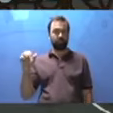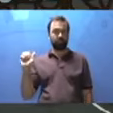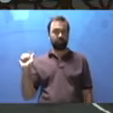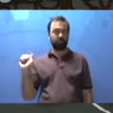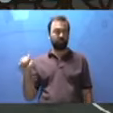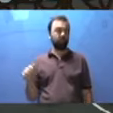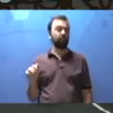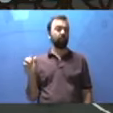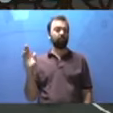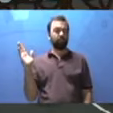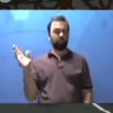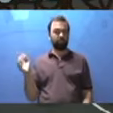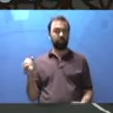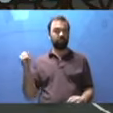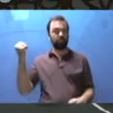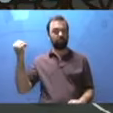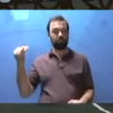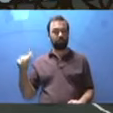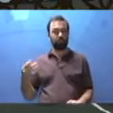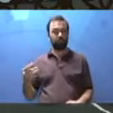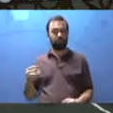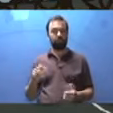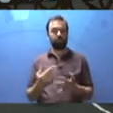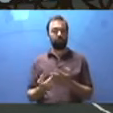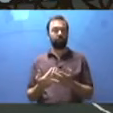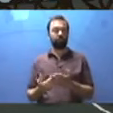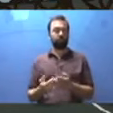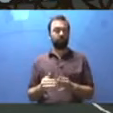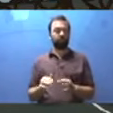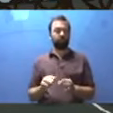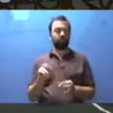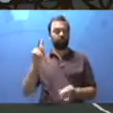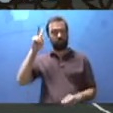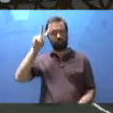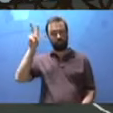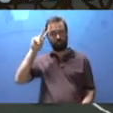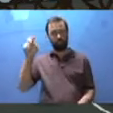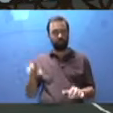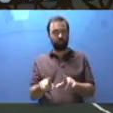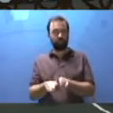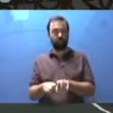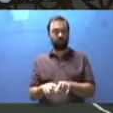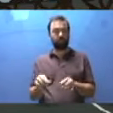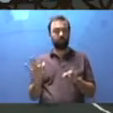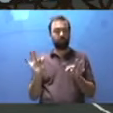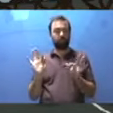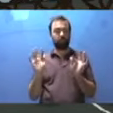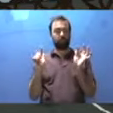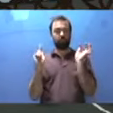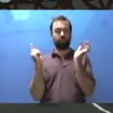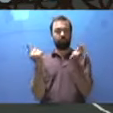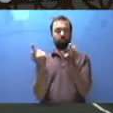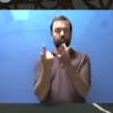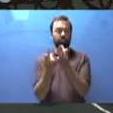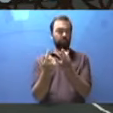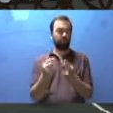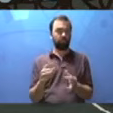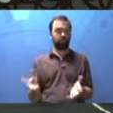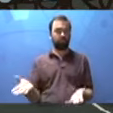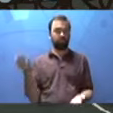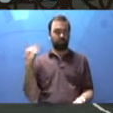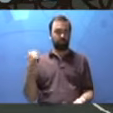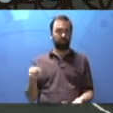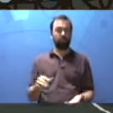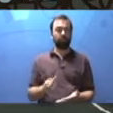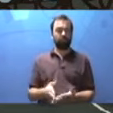a aula de História e Geografia de número 2, do terceiro ano. Vamos lá? Pegue a